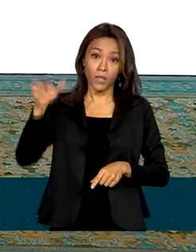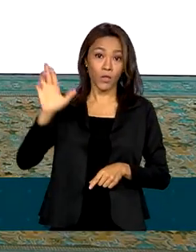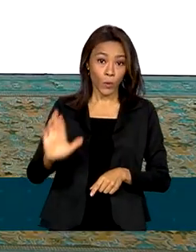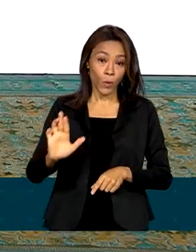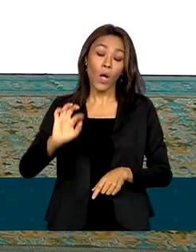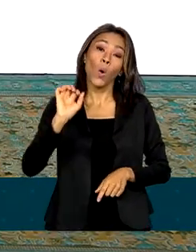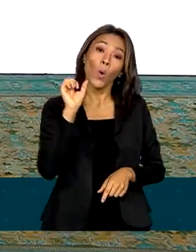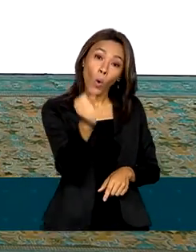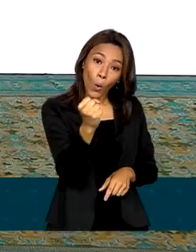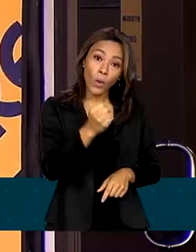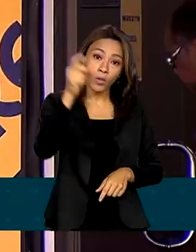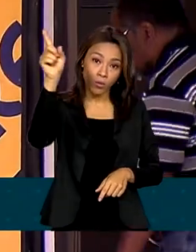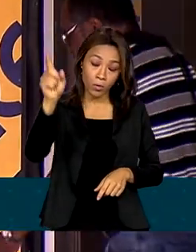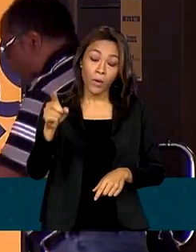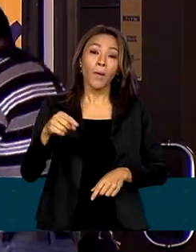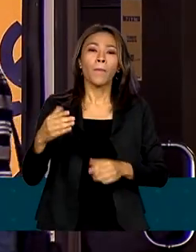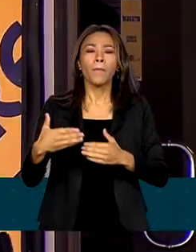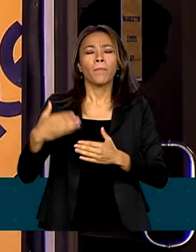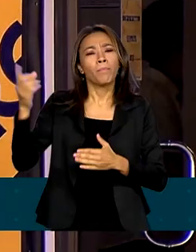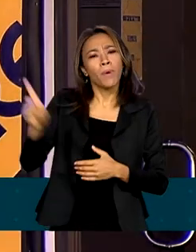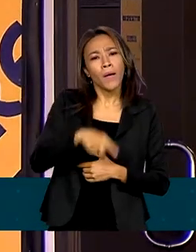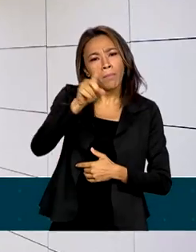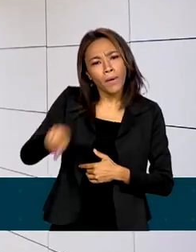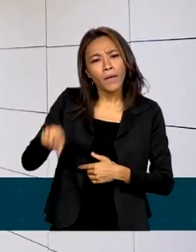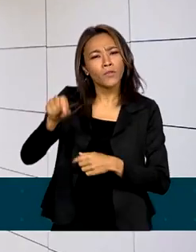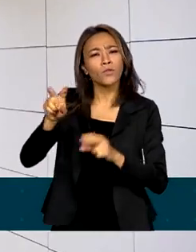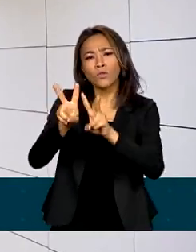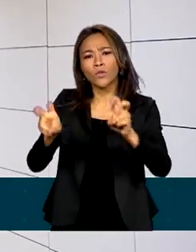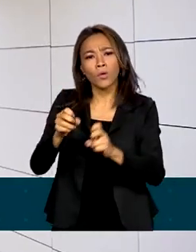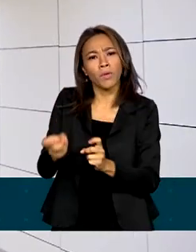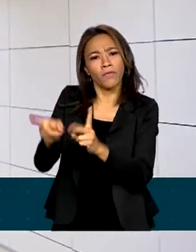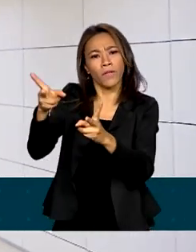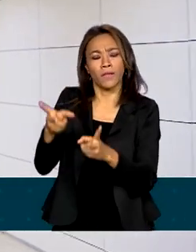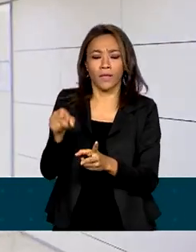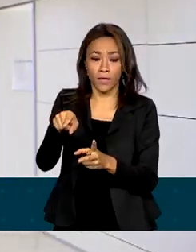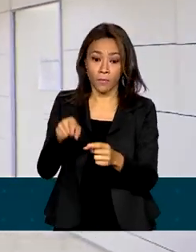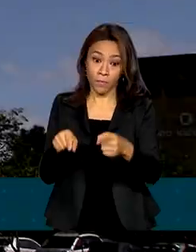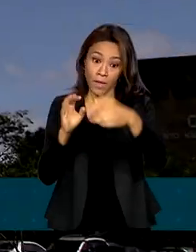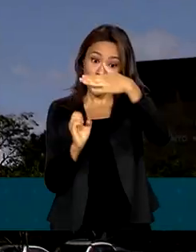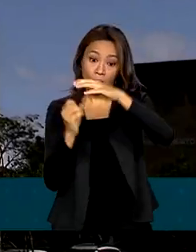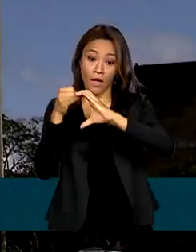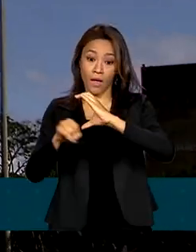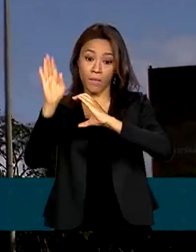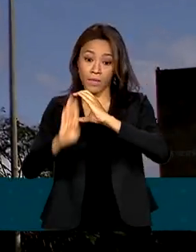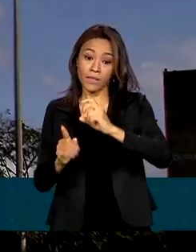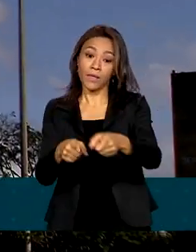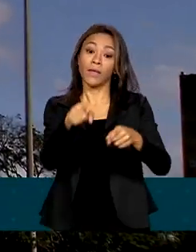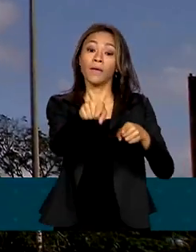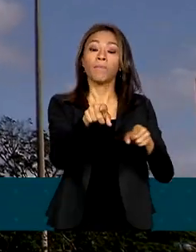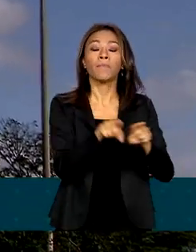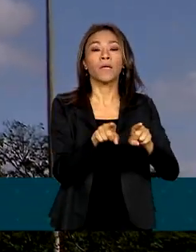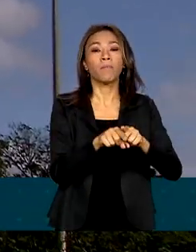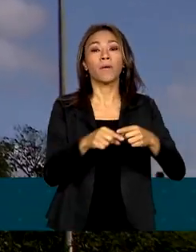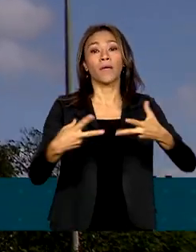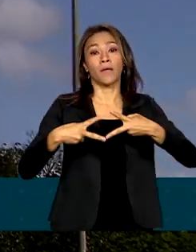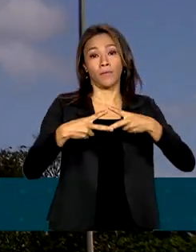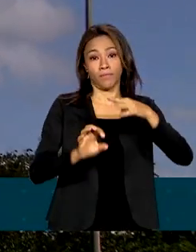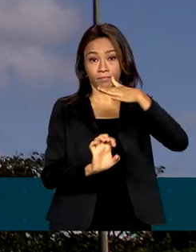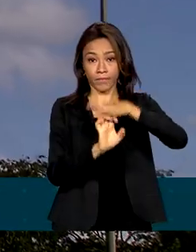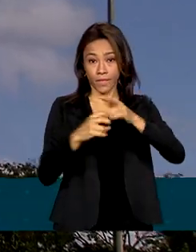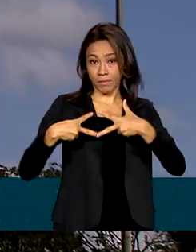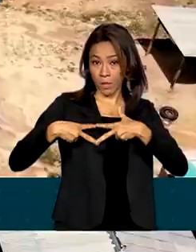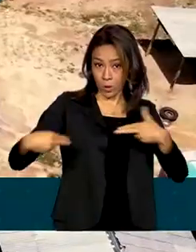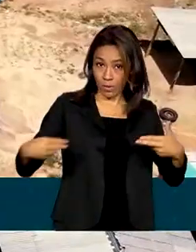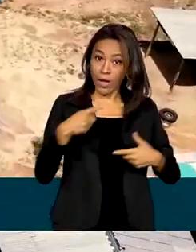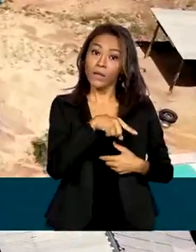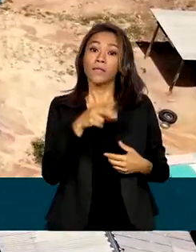privatização de estatais, como os Correios e a EBC, empresa Brasil de Comunicação, assim como o estudo de privatização da